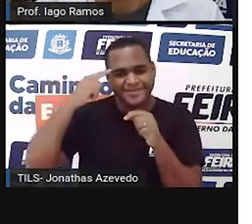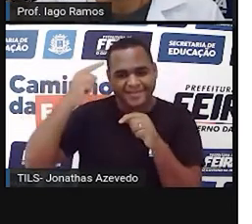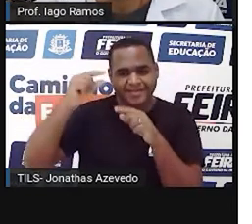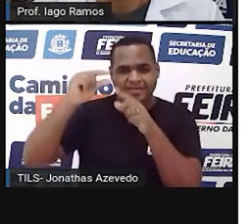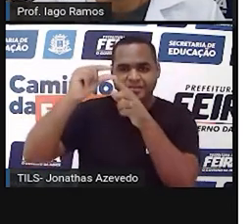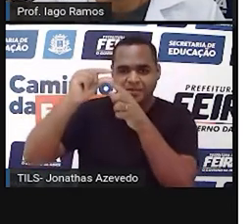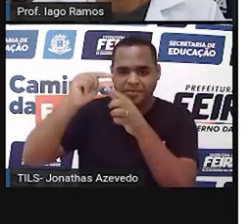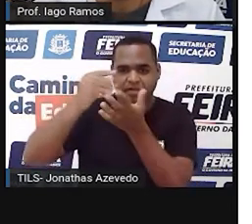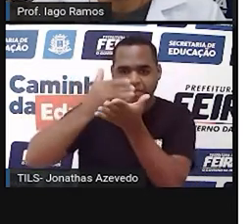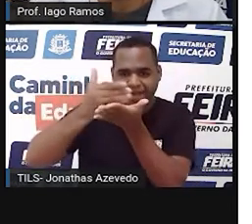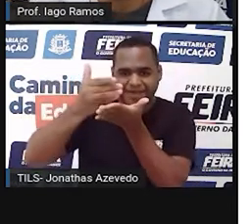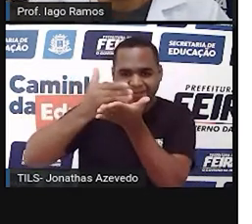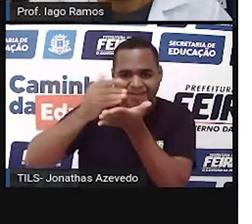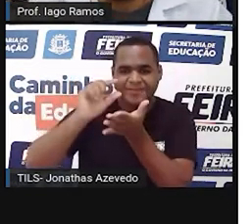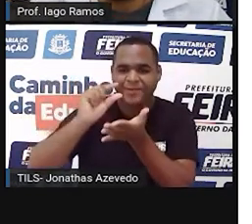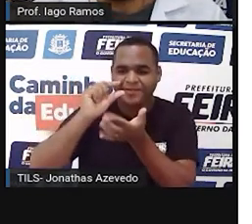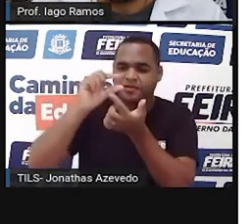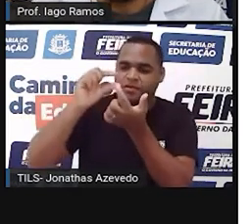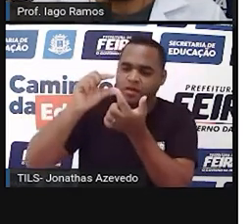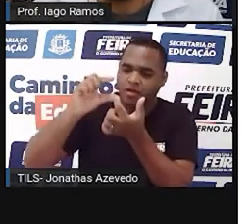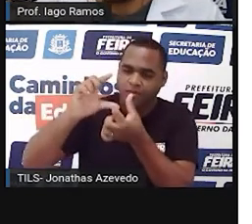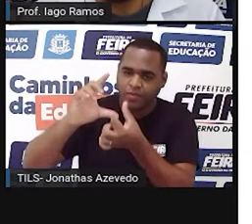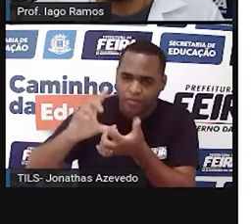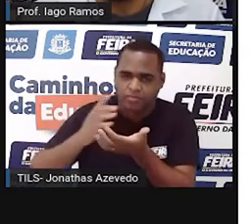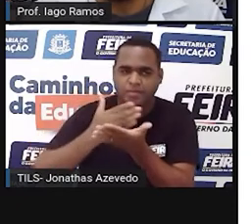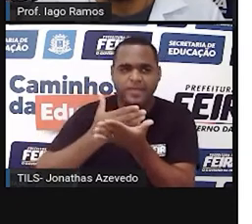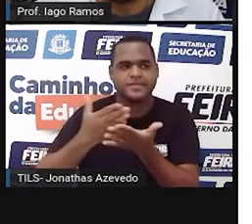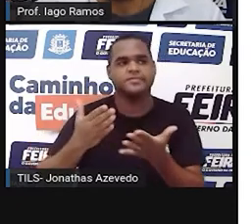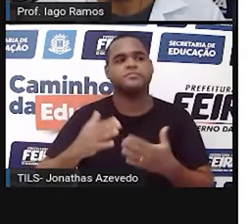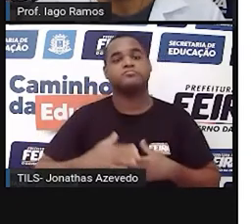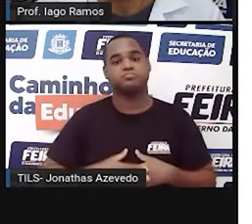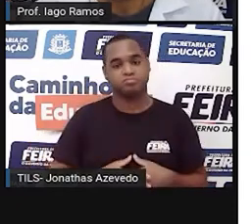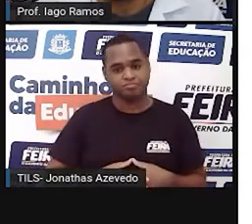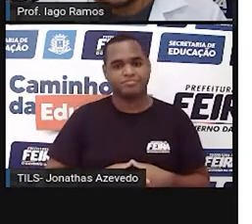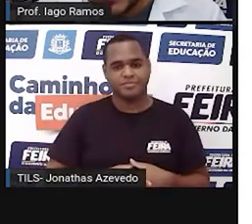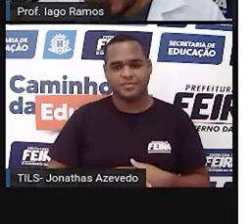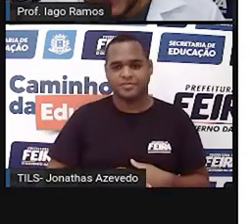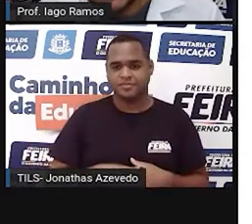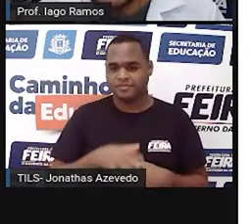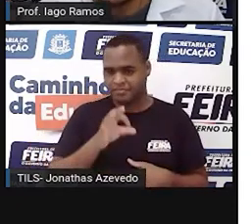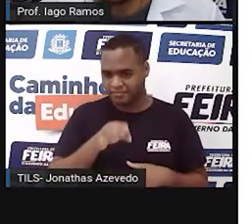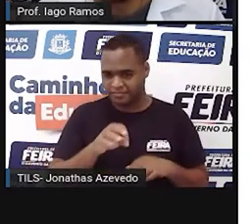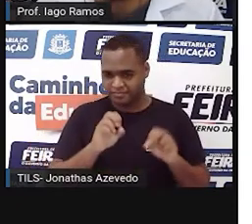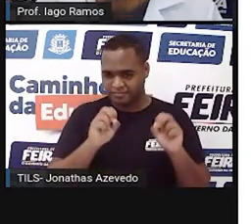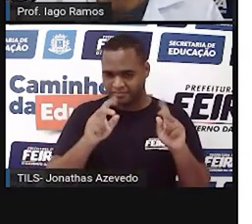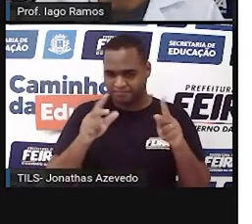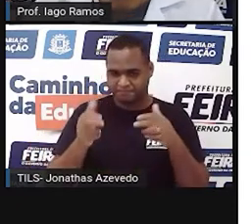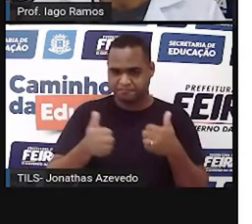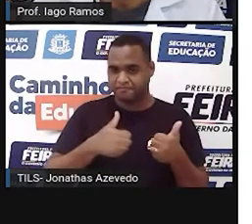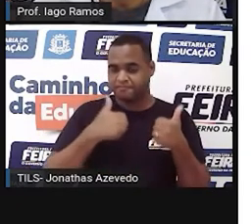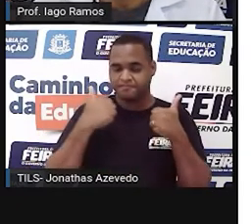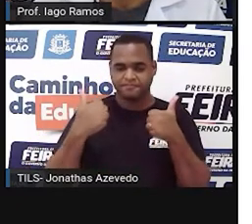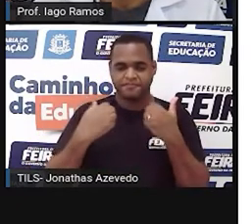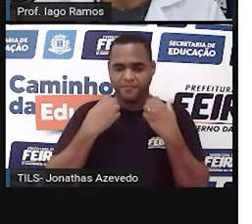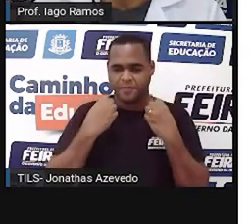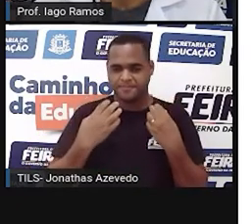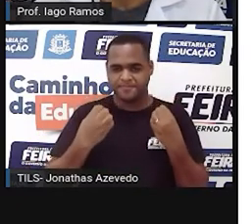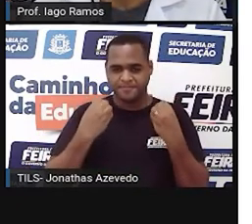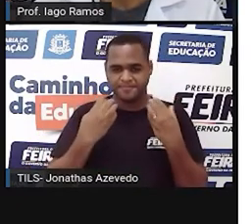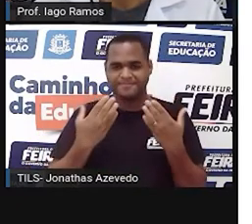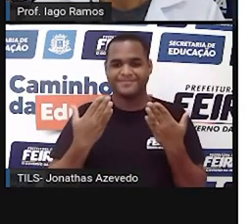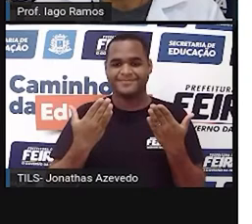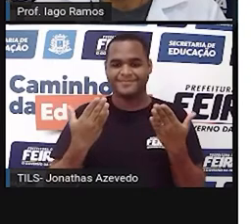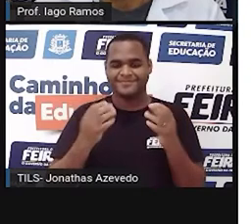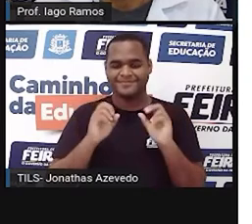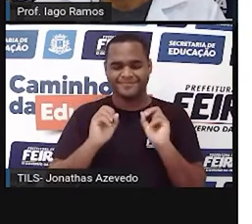no mais populoso. Certo? Tá bom? Bacana? Bom, então